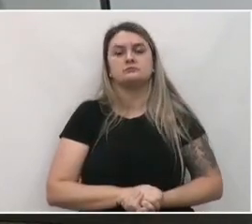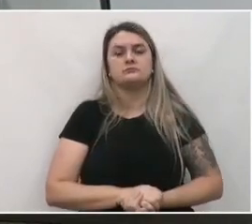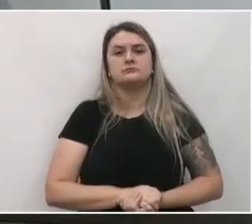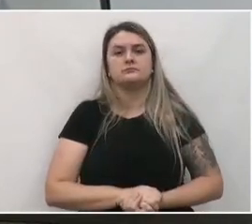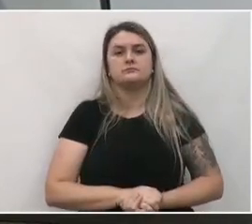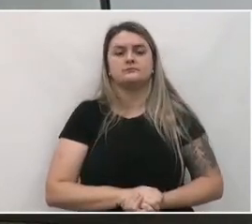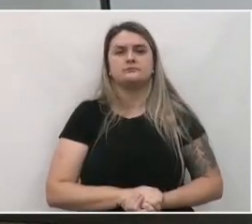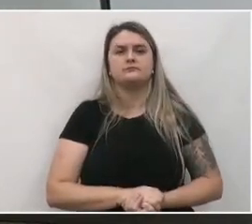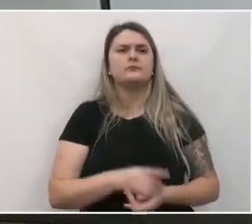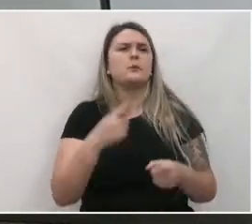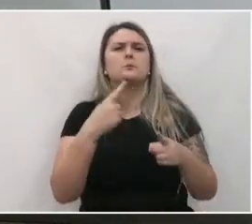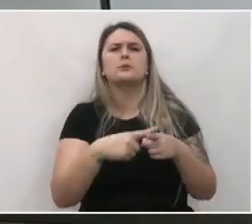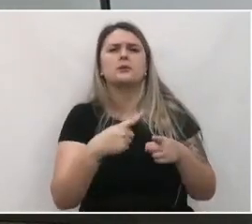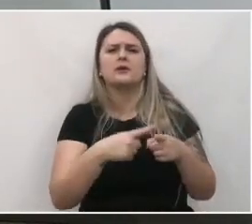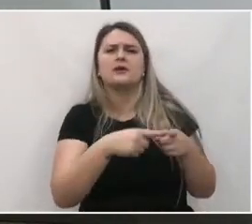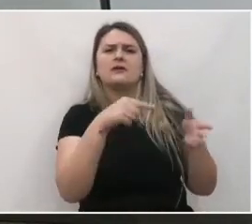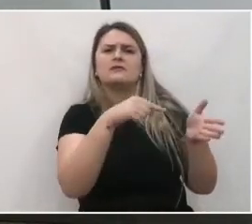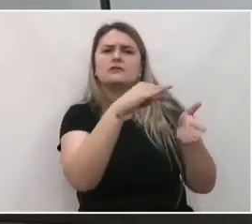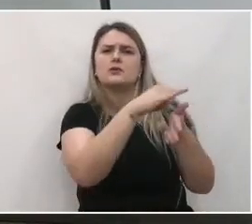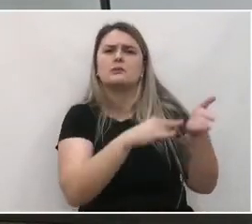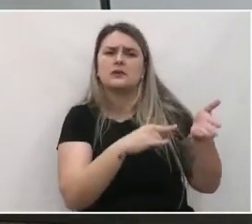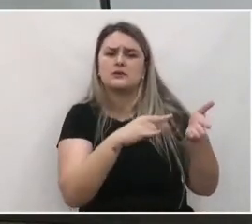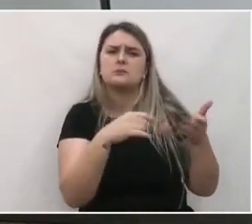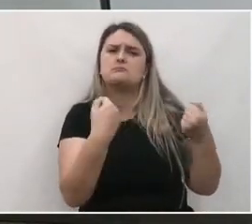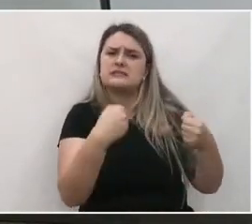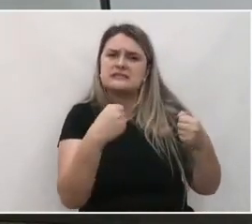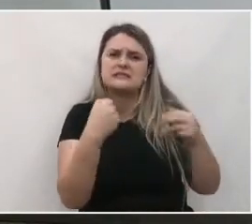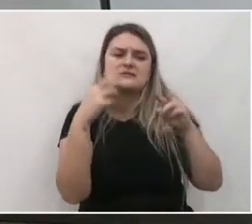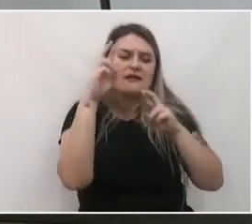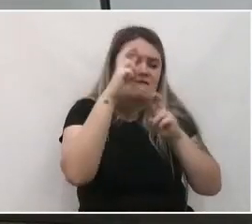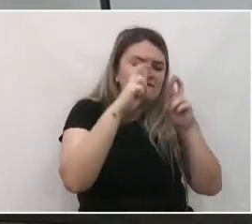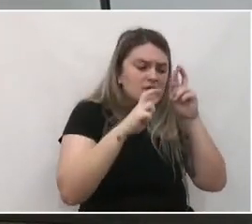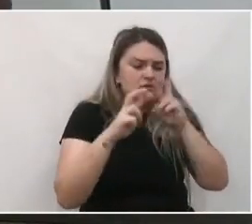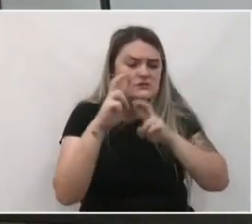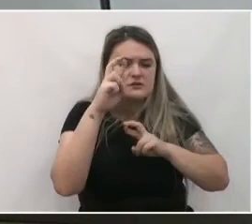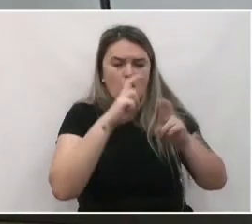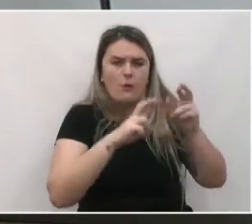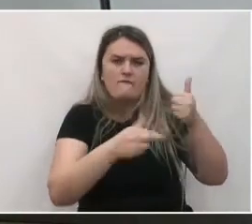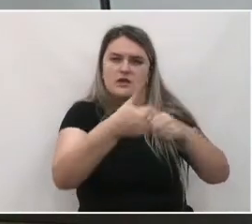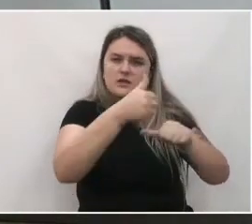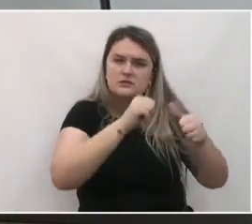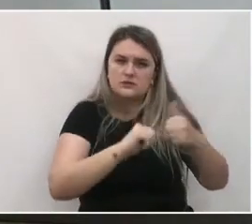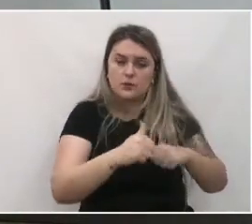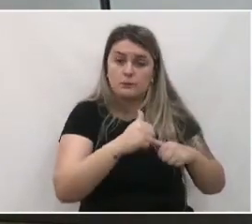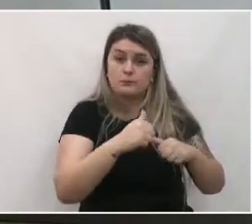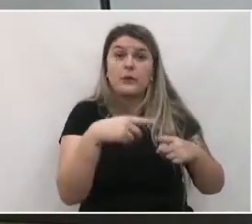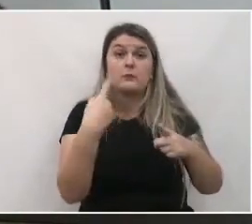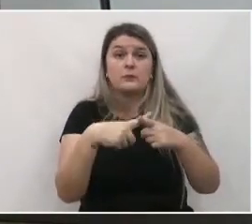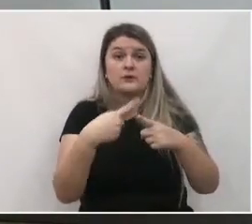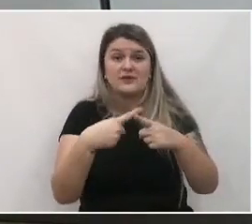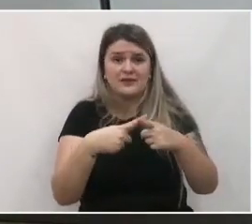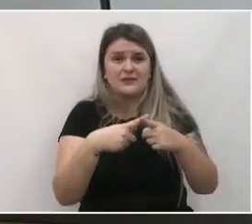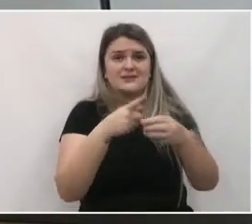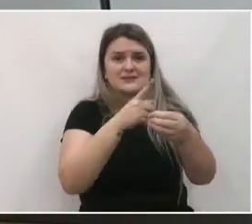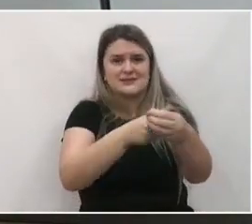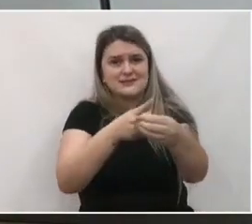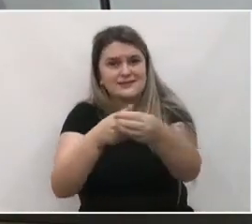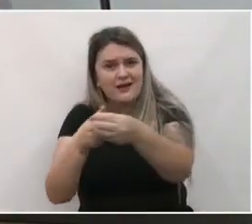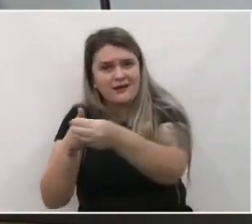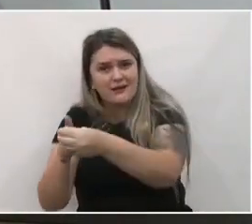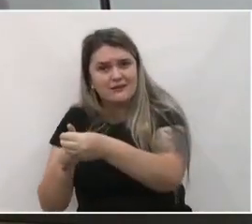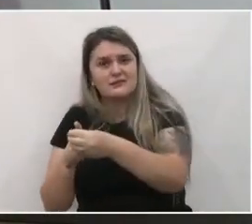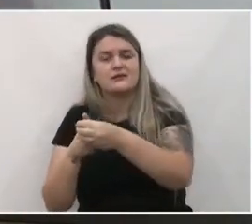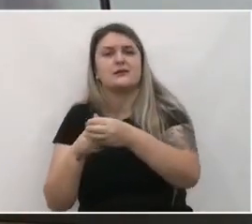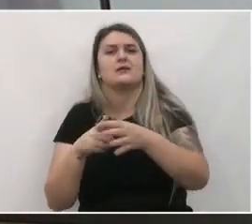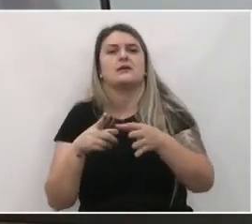Por que o Plano Diretor deve ser revisado? Porque o espaço urbano, o espaço do município,